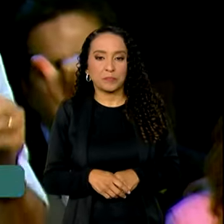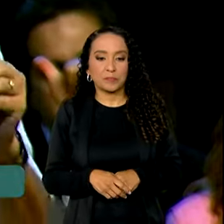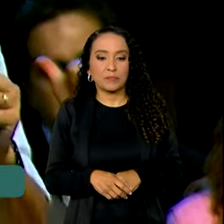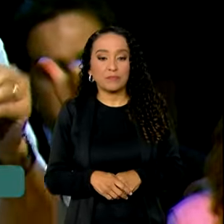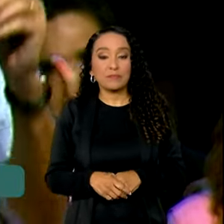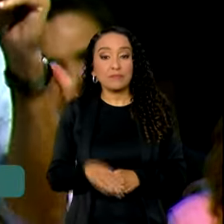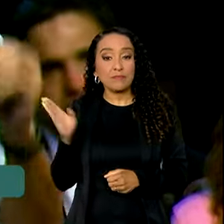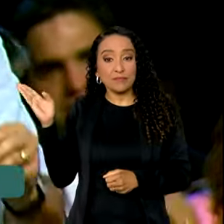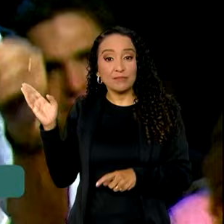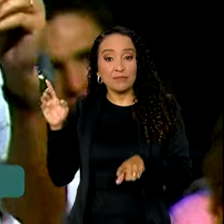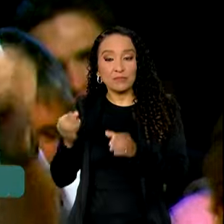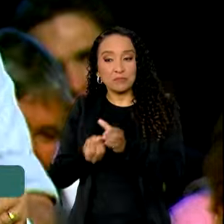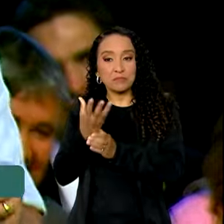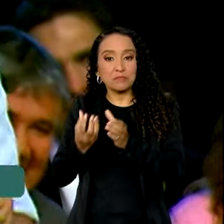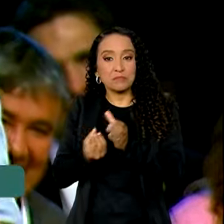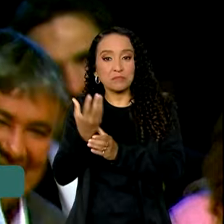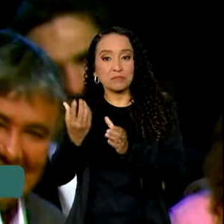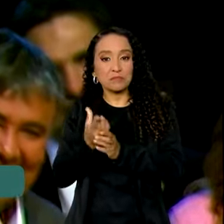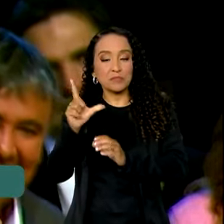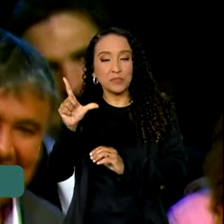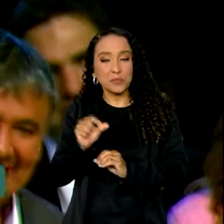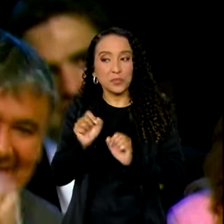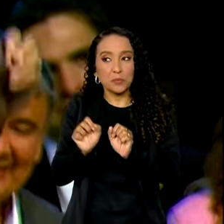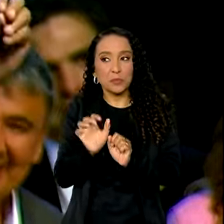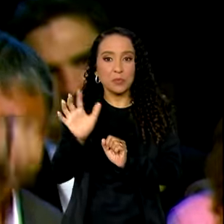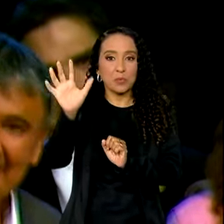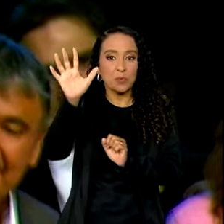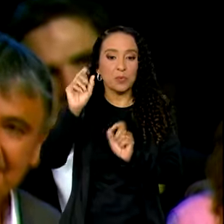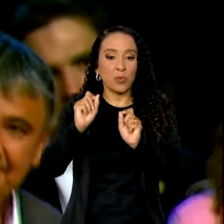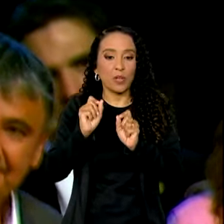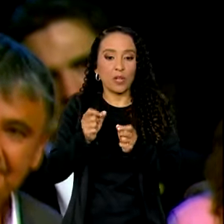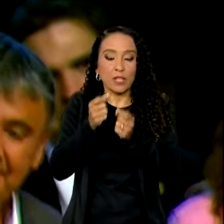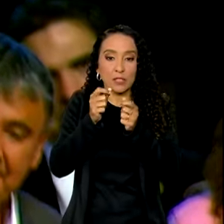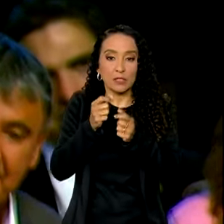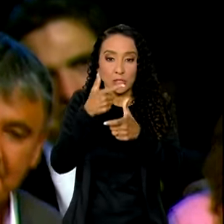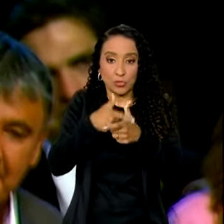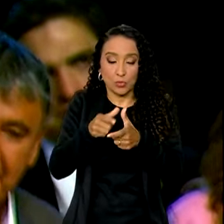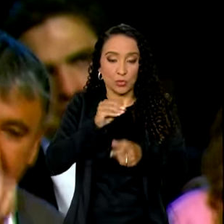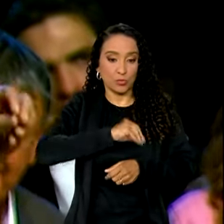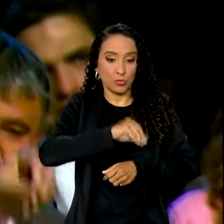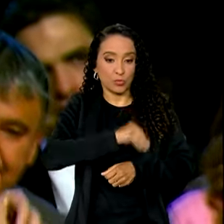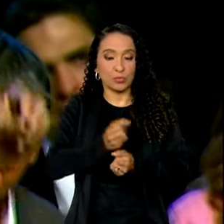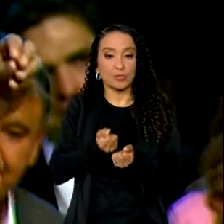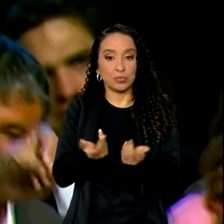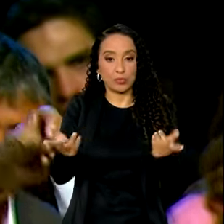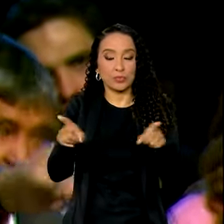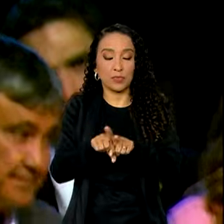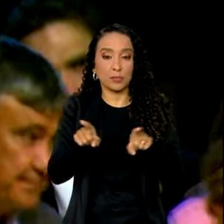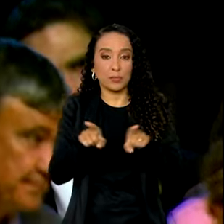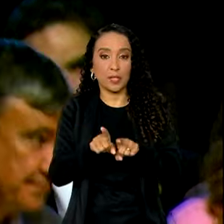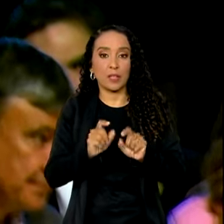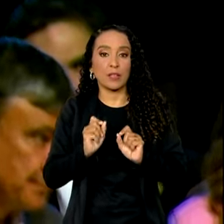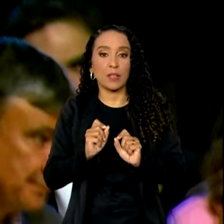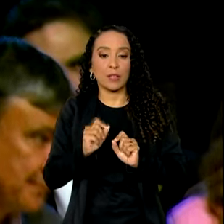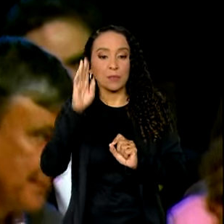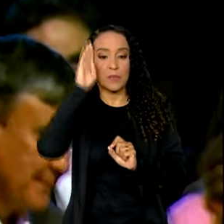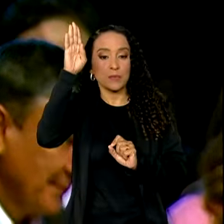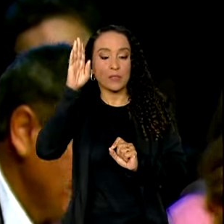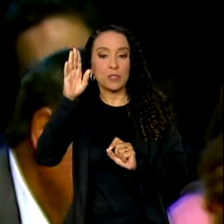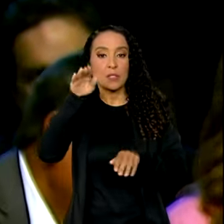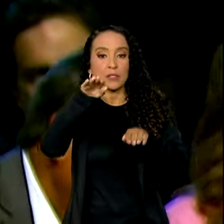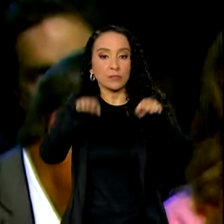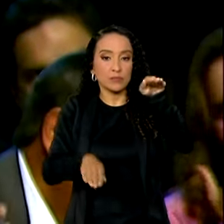Isso é produção com baixas emissões, distribuição de renda e, principalmente, diminuição de